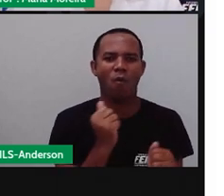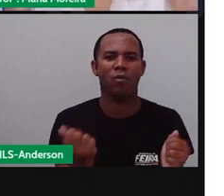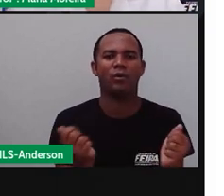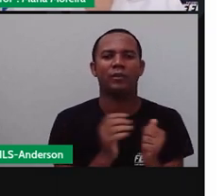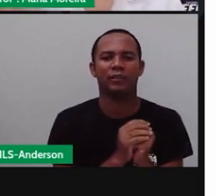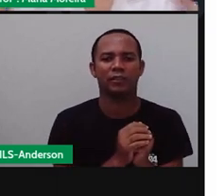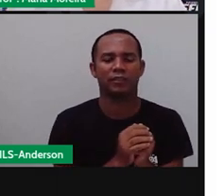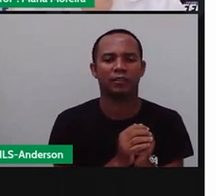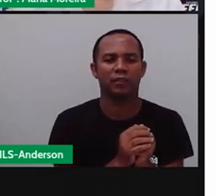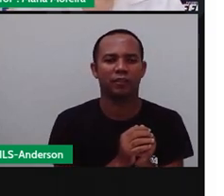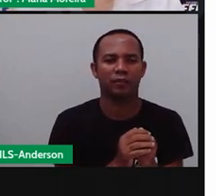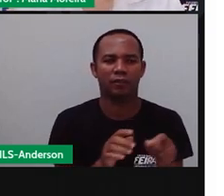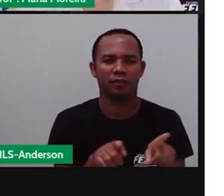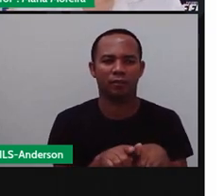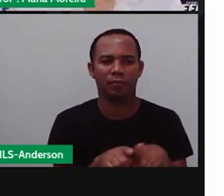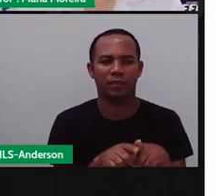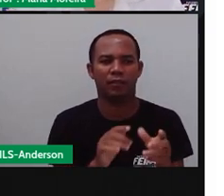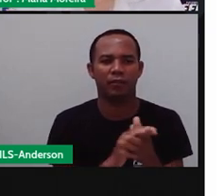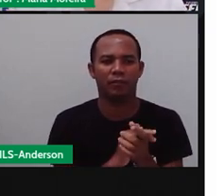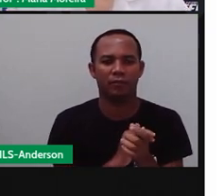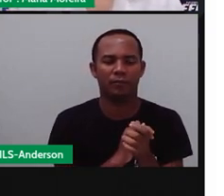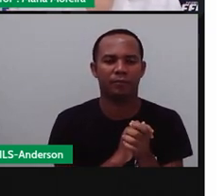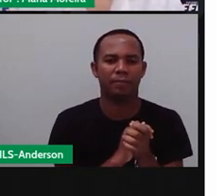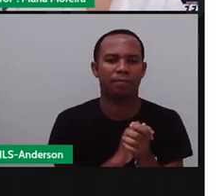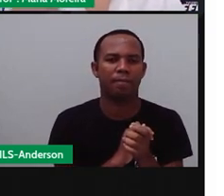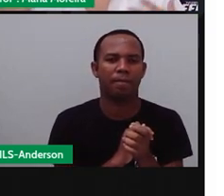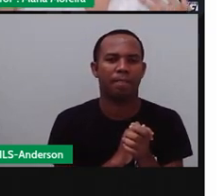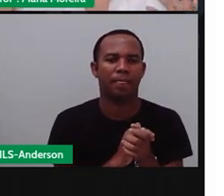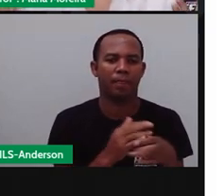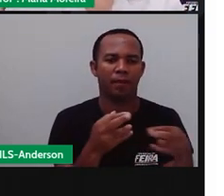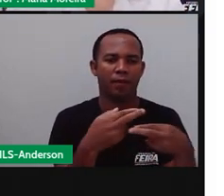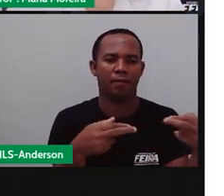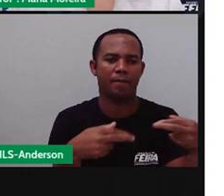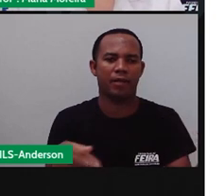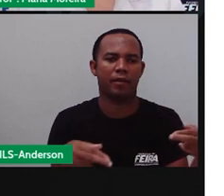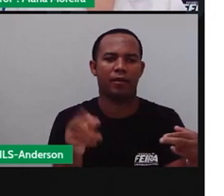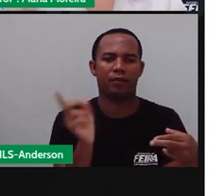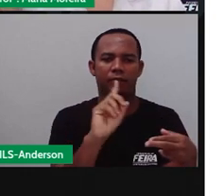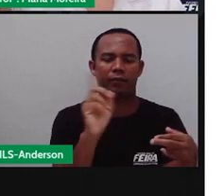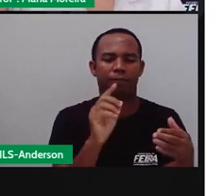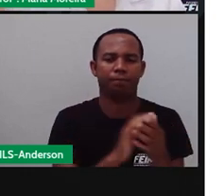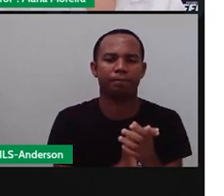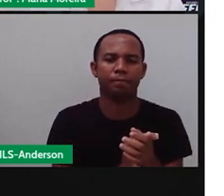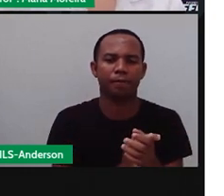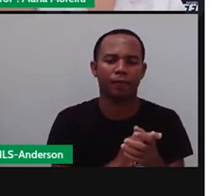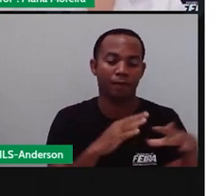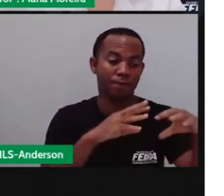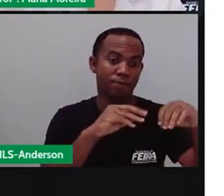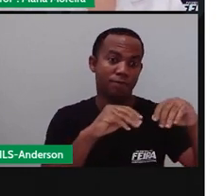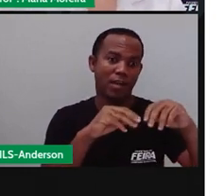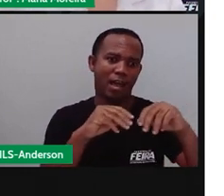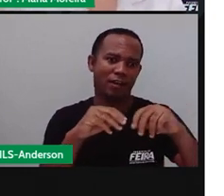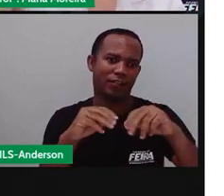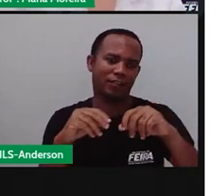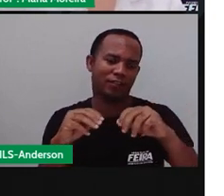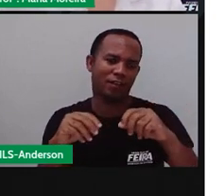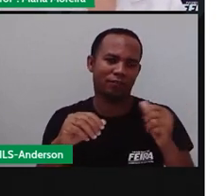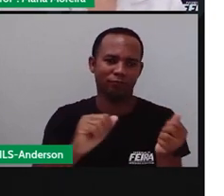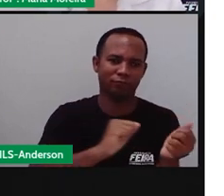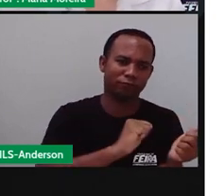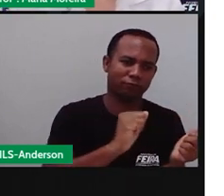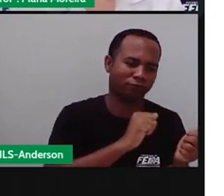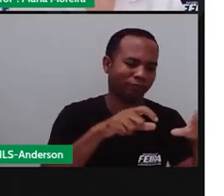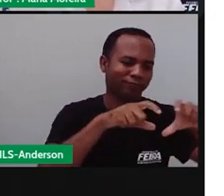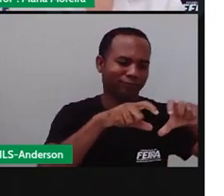macarrão não. Macarrão é massa que a gente faz em casa, por favor, tá? A gente precisa do solo para a farinha, que passa por todo um processo, da